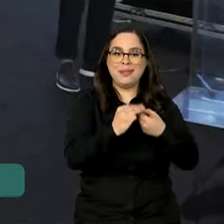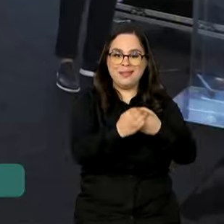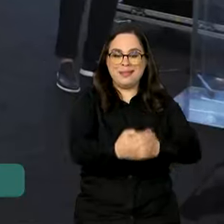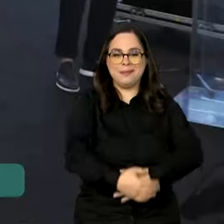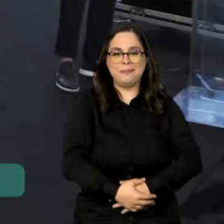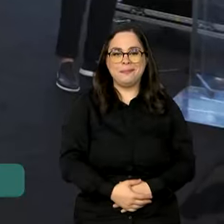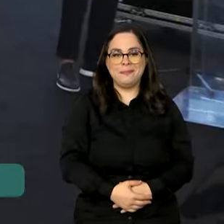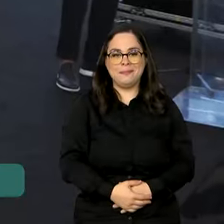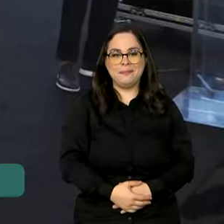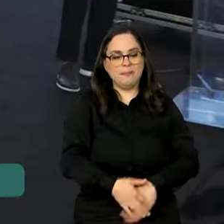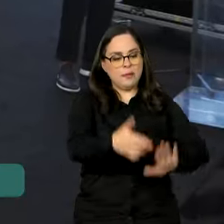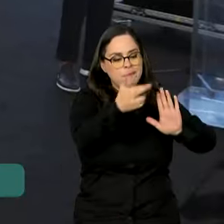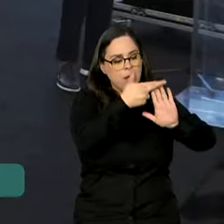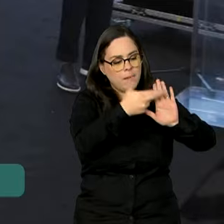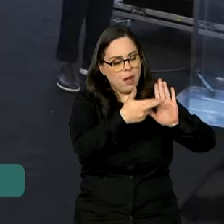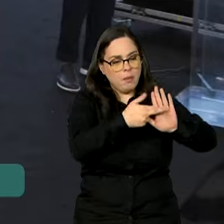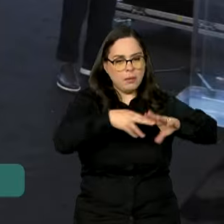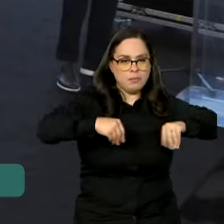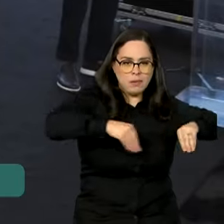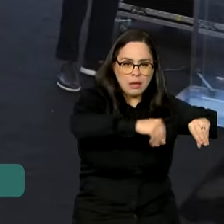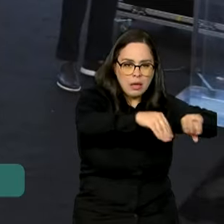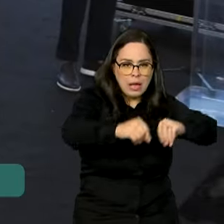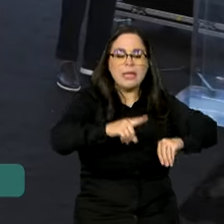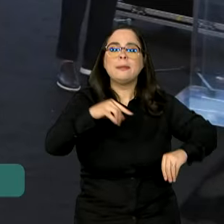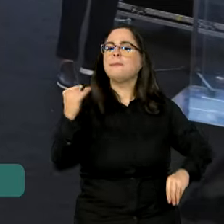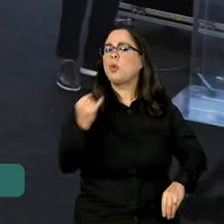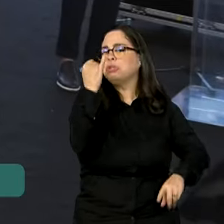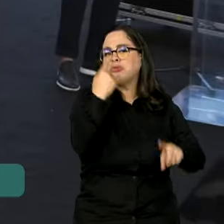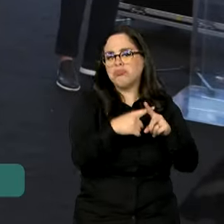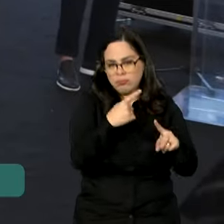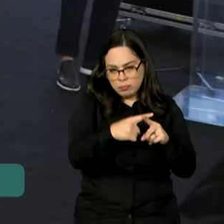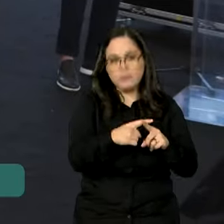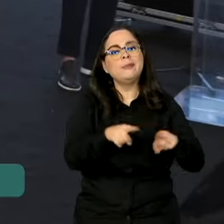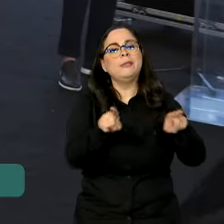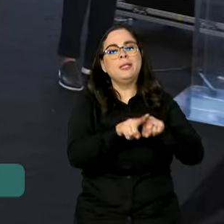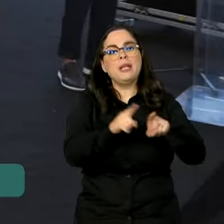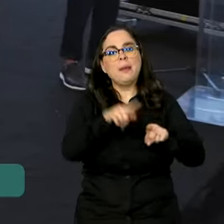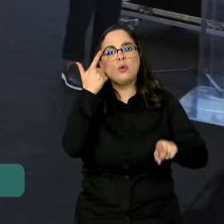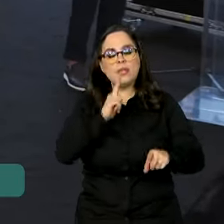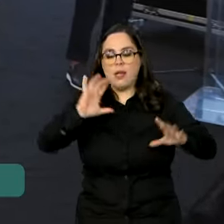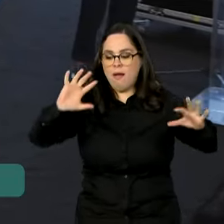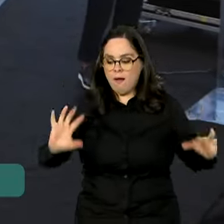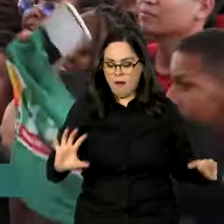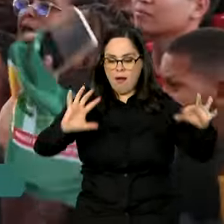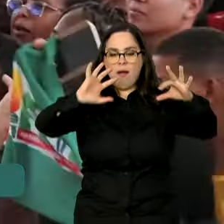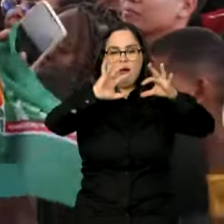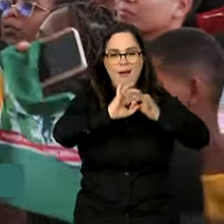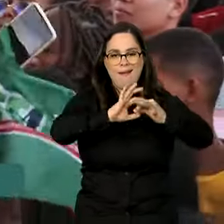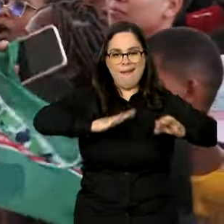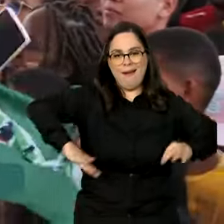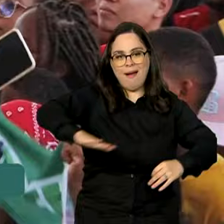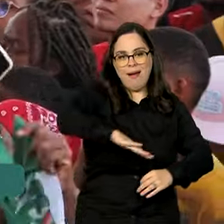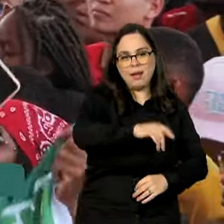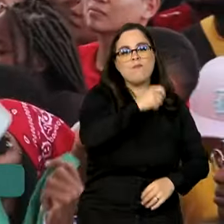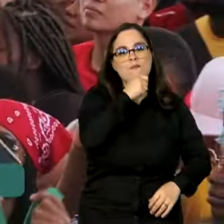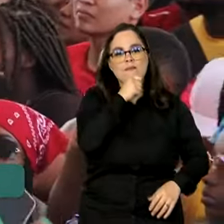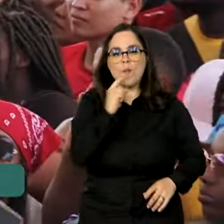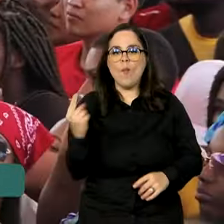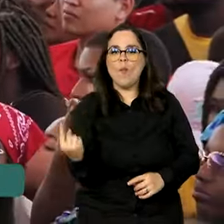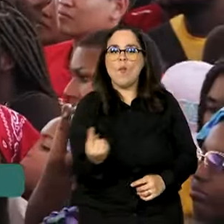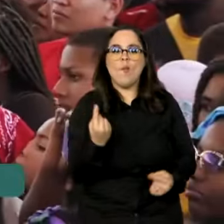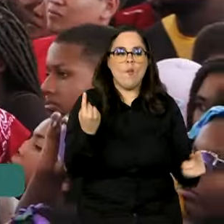A regularização fundiária será importante também para a conectividade na região, que ainda é